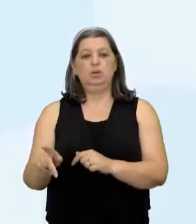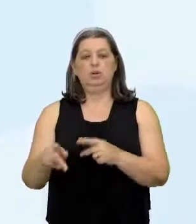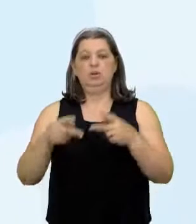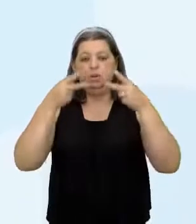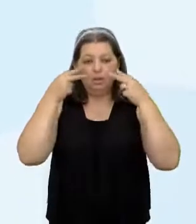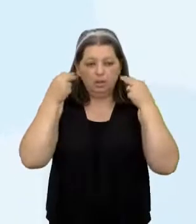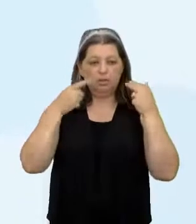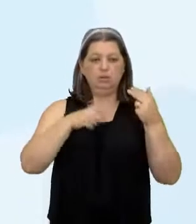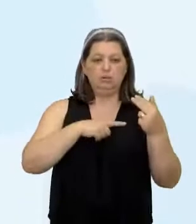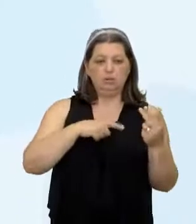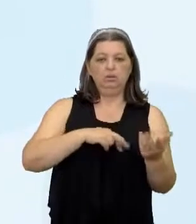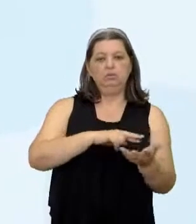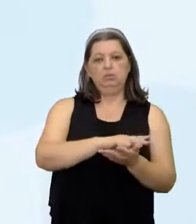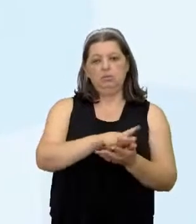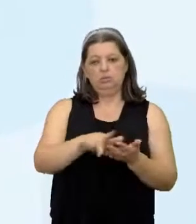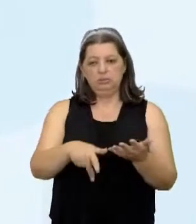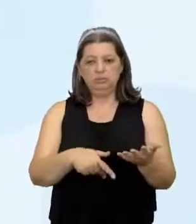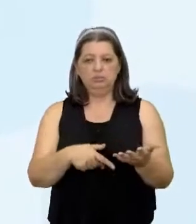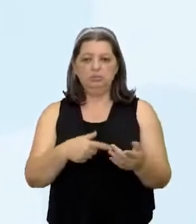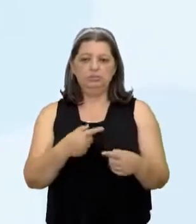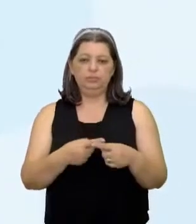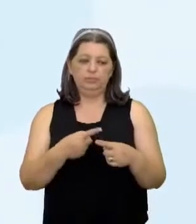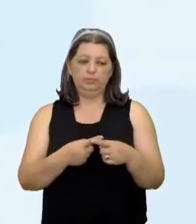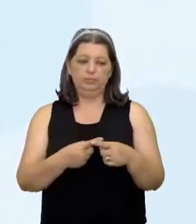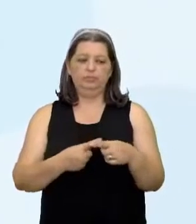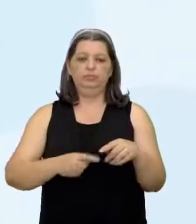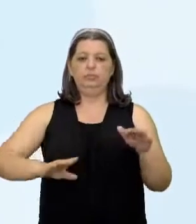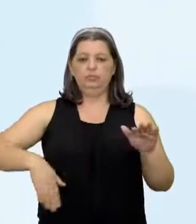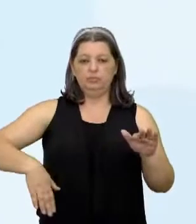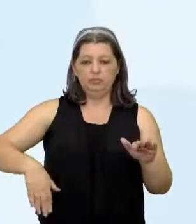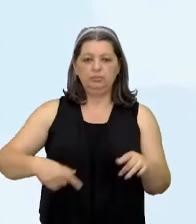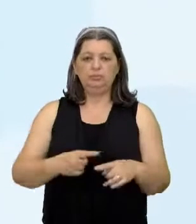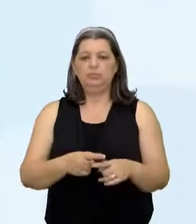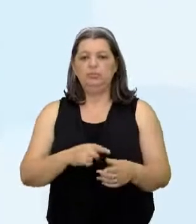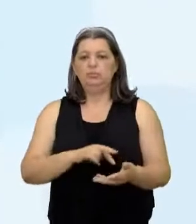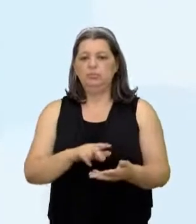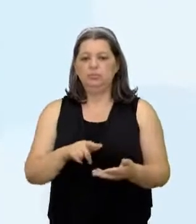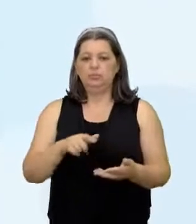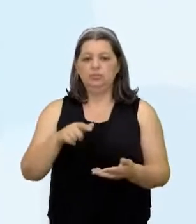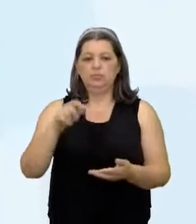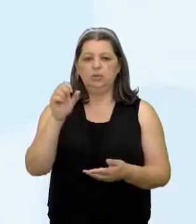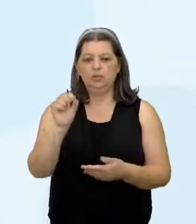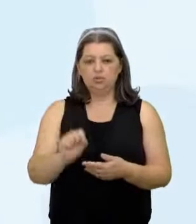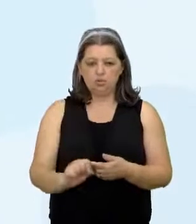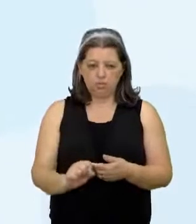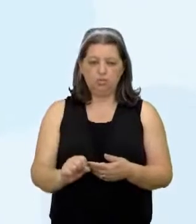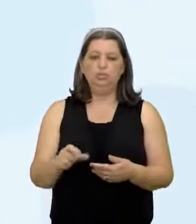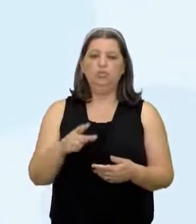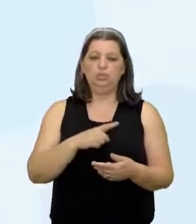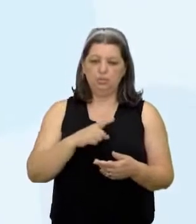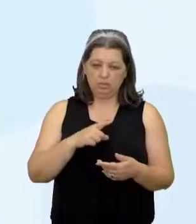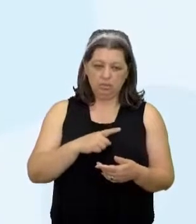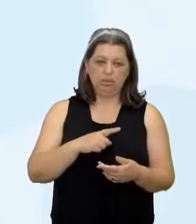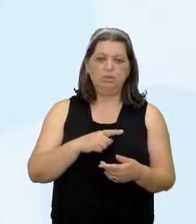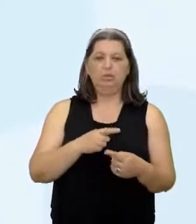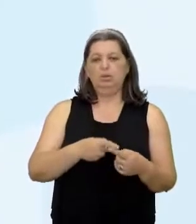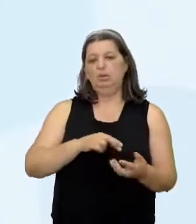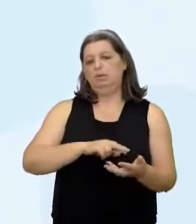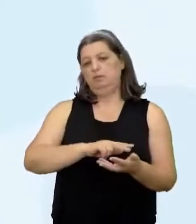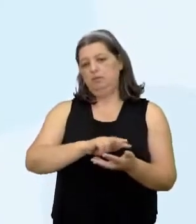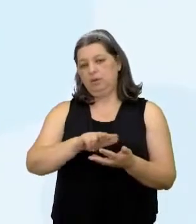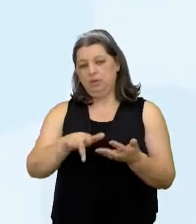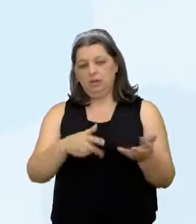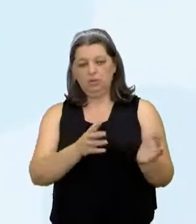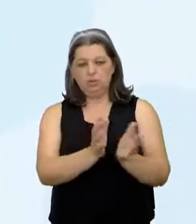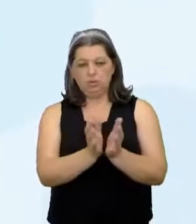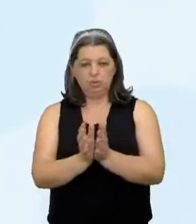praieiros Nós temos caissaras No litoral brasileiro Principalmente aqui no sudeste Assorianos Ribeirinhas